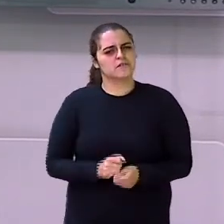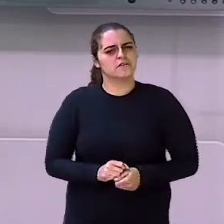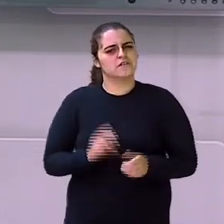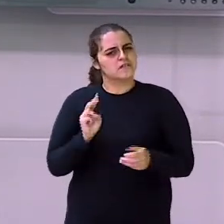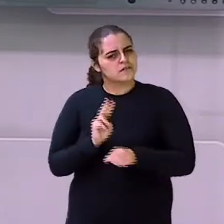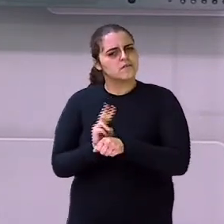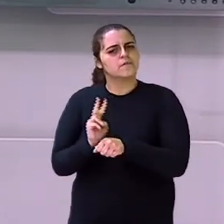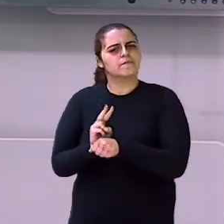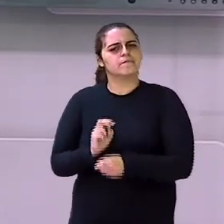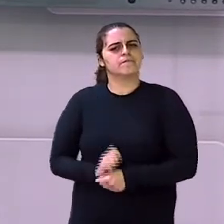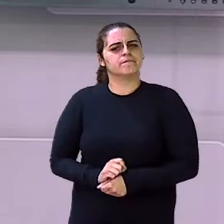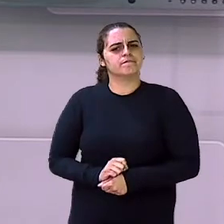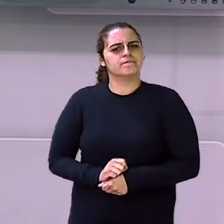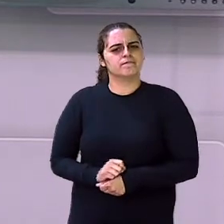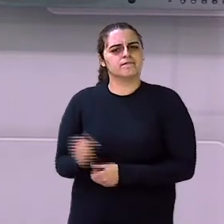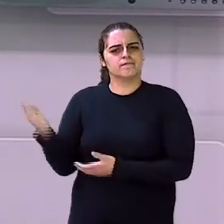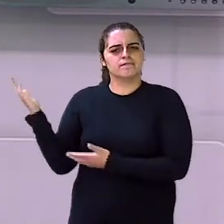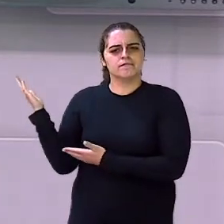cuidar